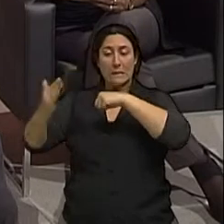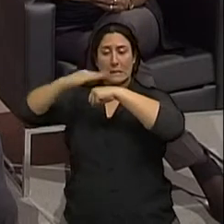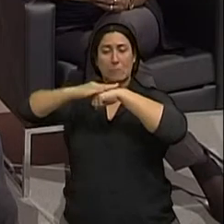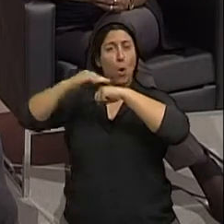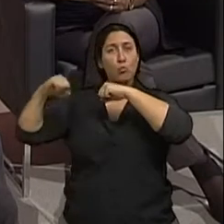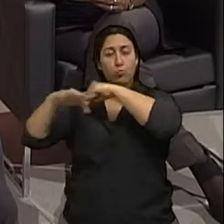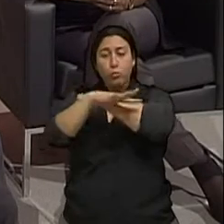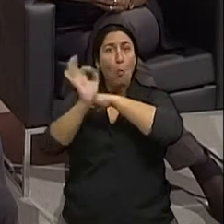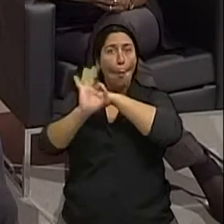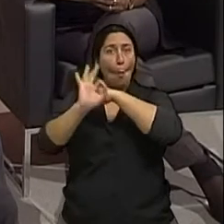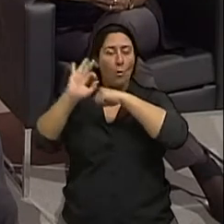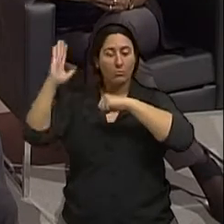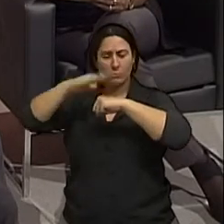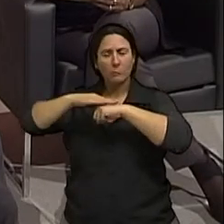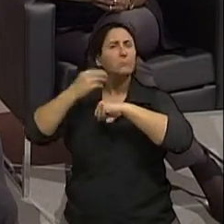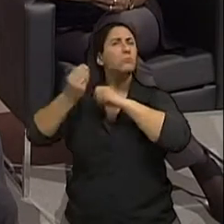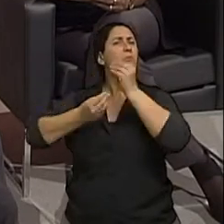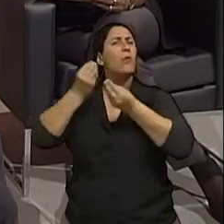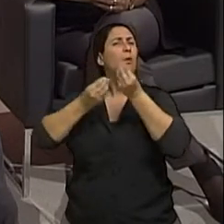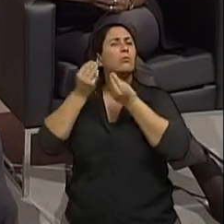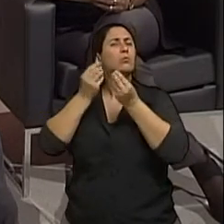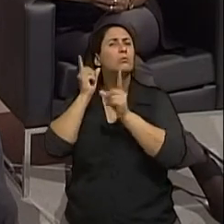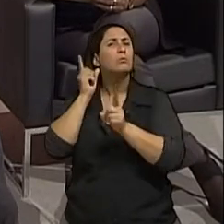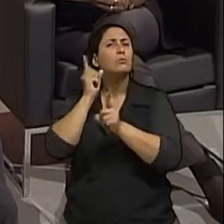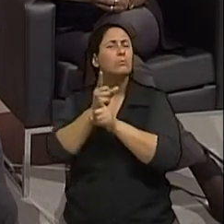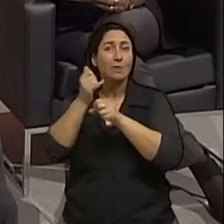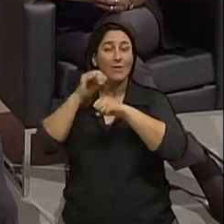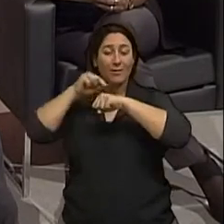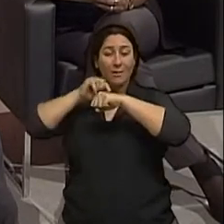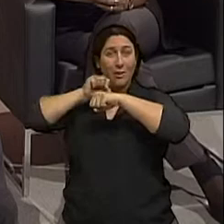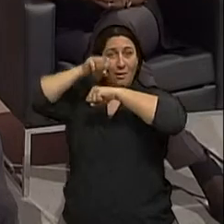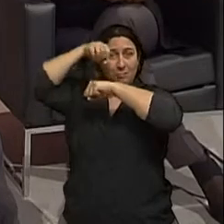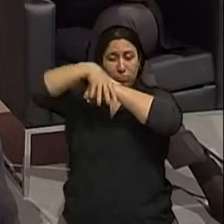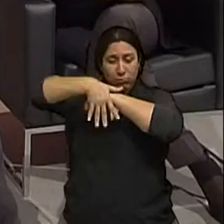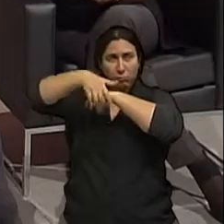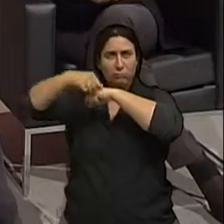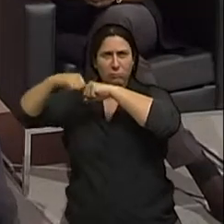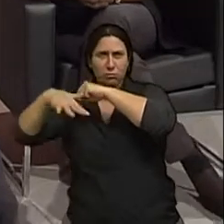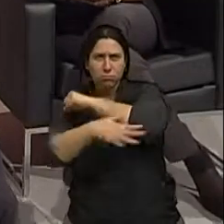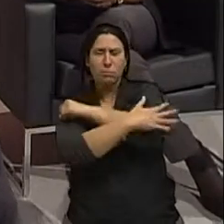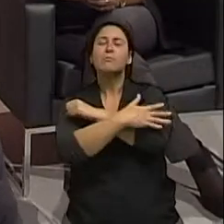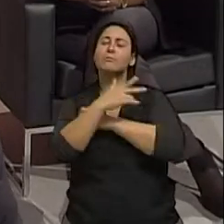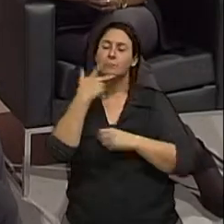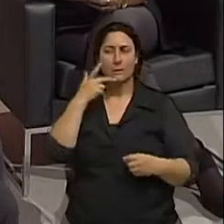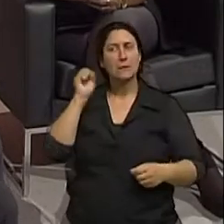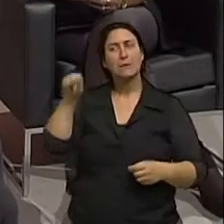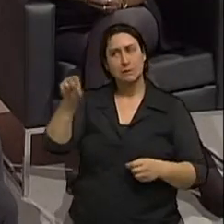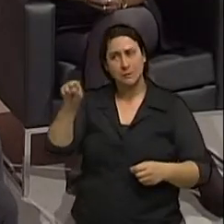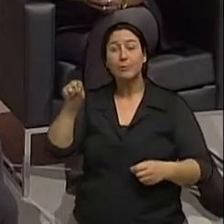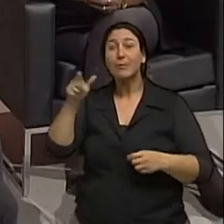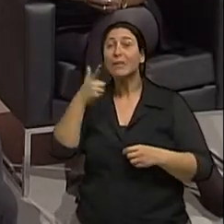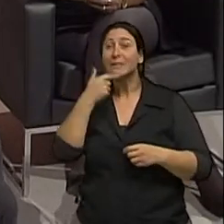corrente se faz através dos vasos para levar esse câncer para outro órgão exatamente quando o tumor está